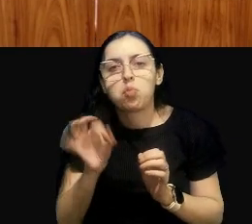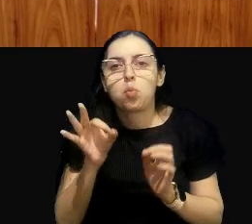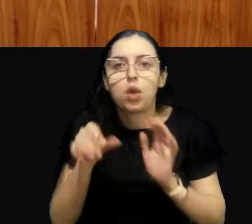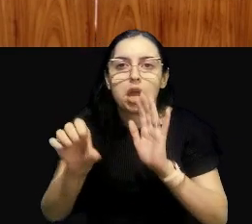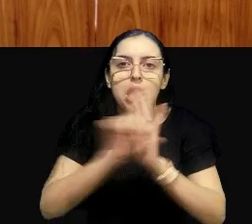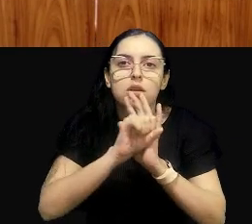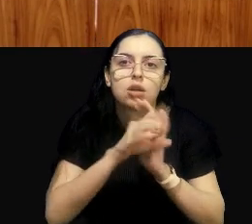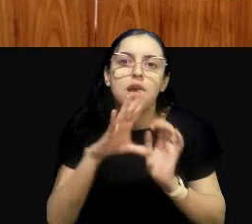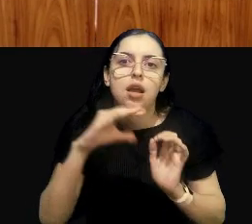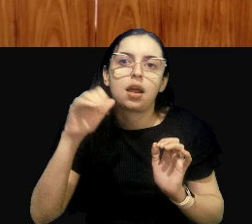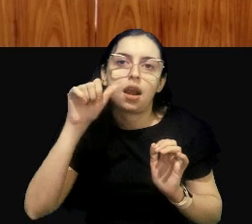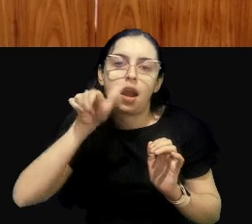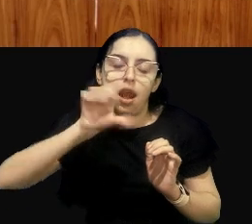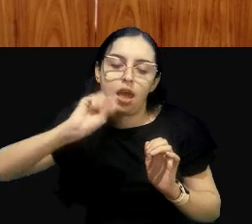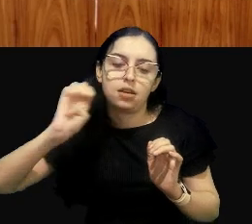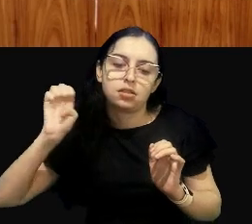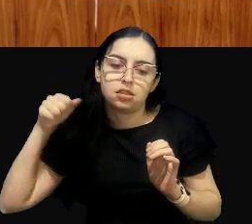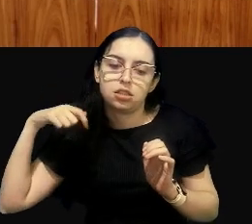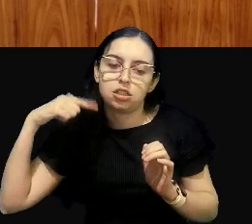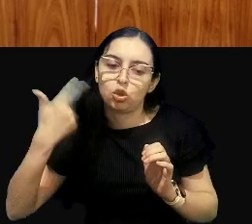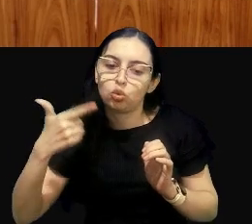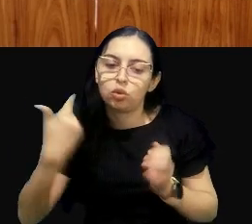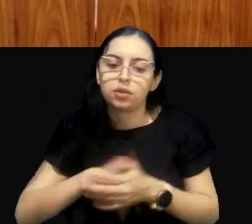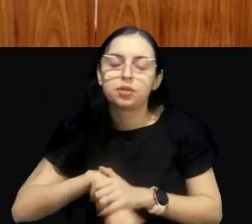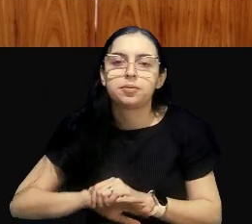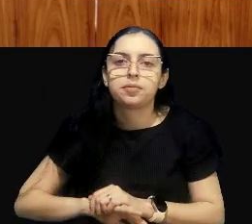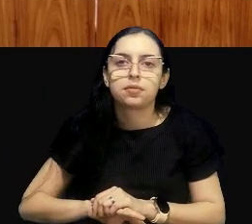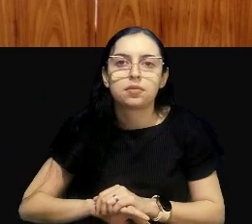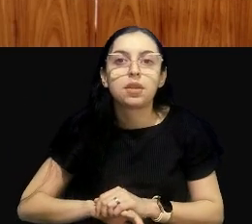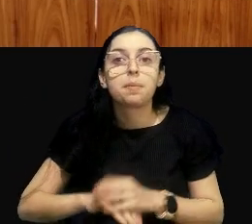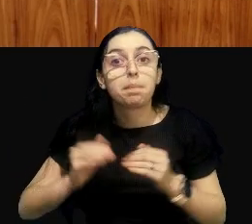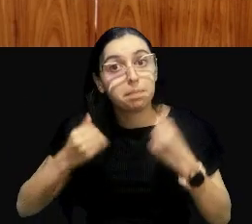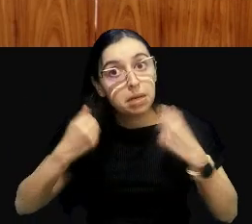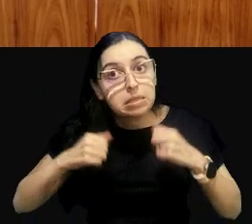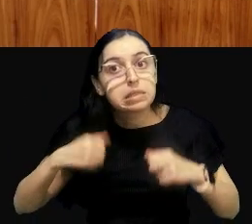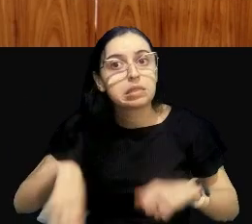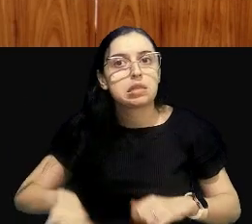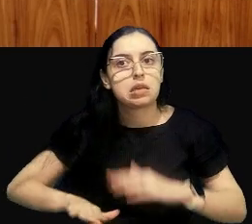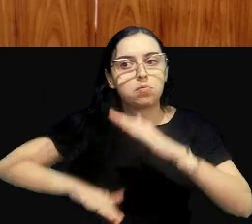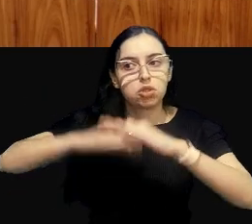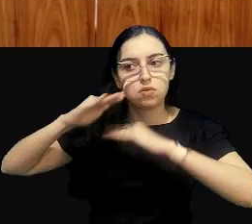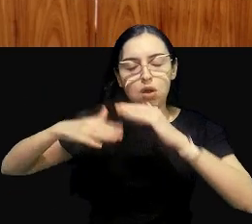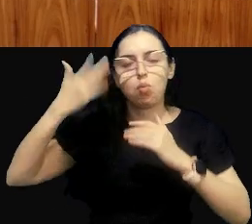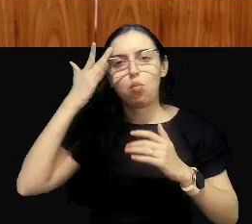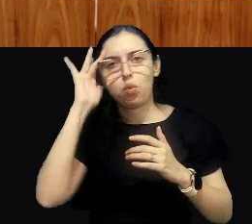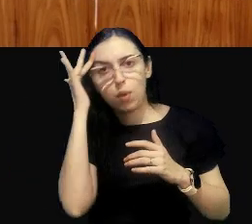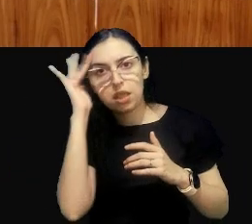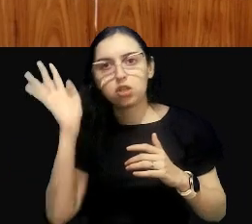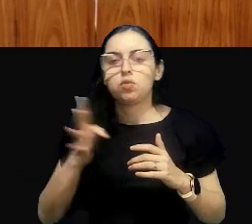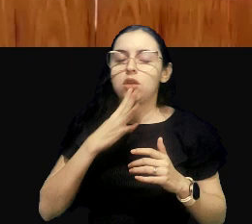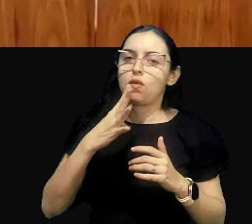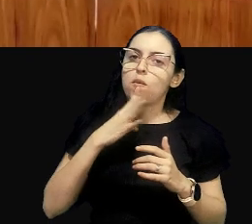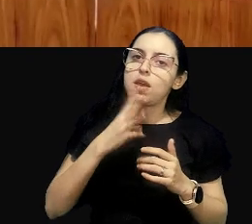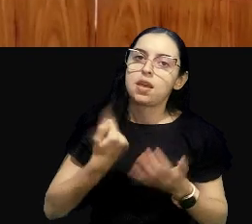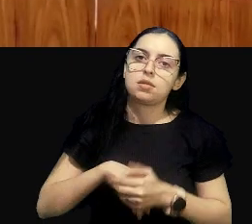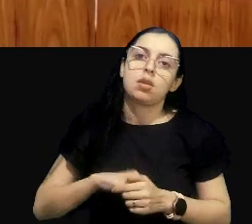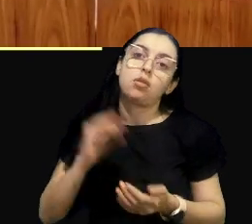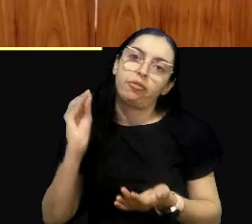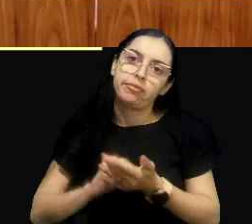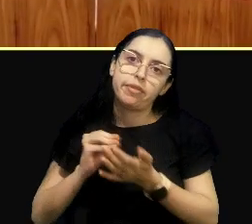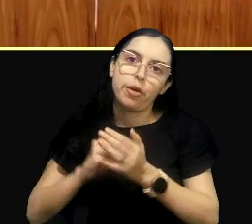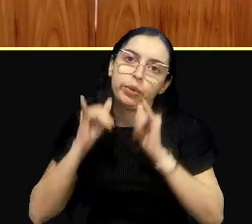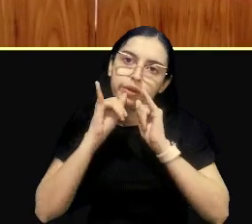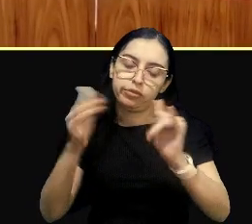então, temos que avançar, acho que foi a doutora Haycler que falou isso também, no conhecimento das nossas características ambientais, falta muita informação.